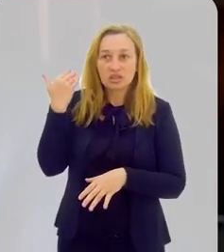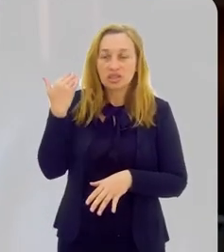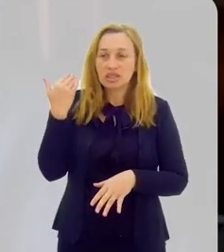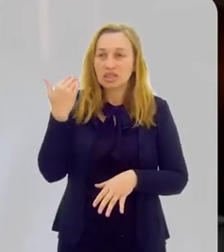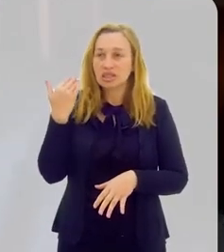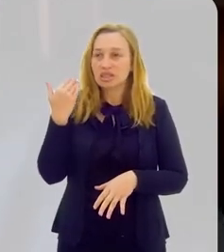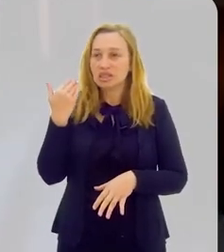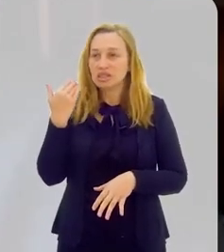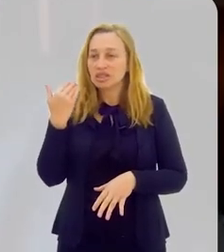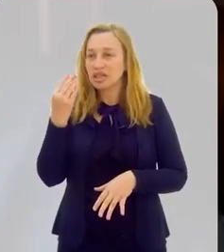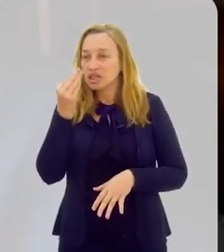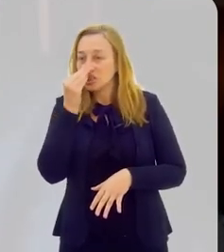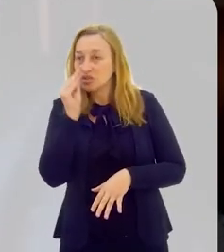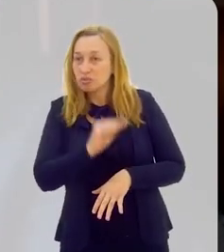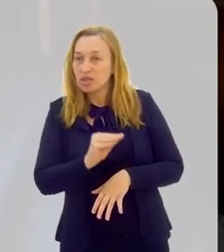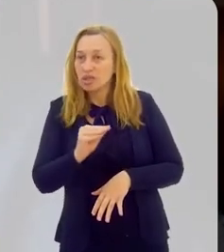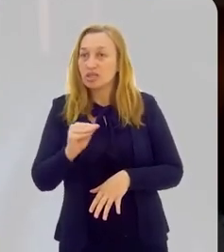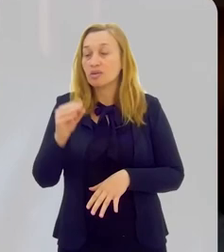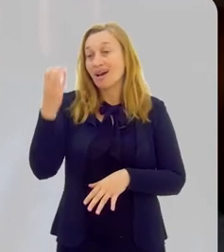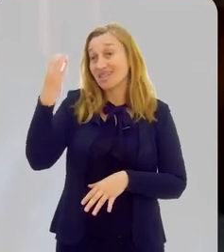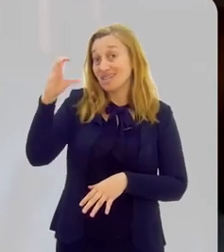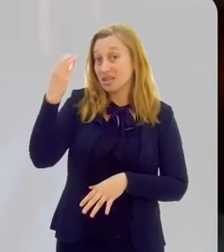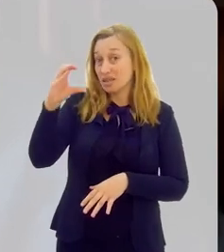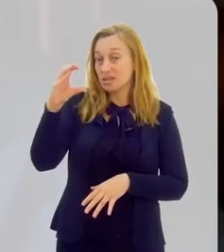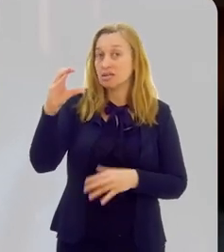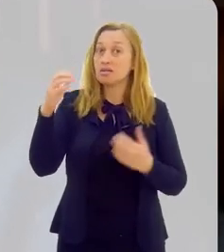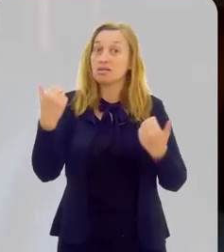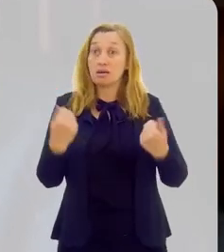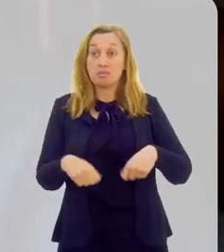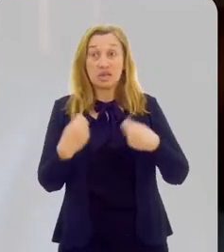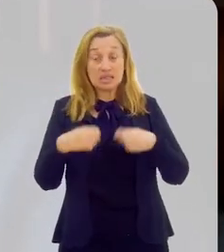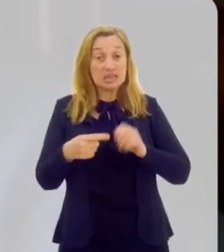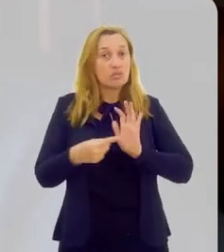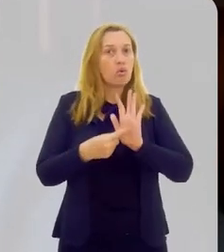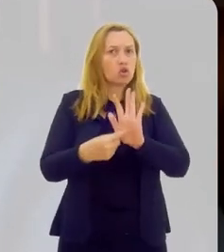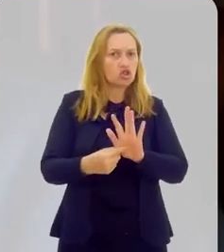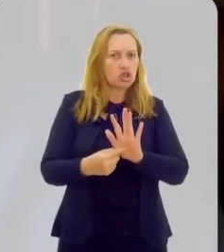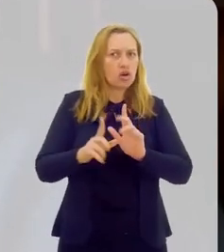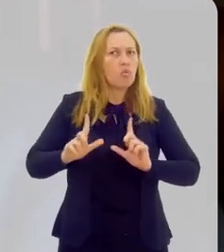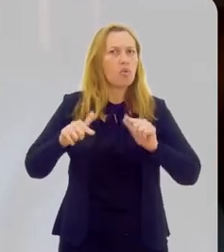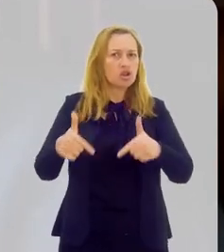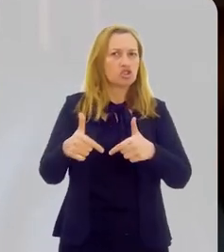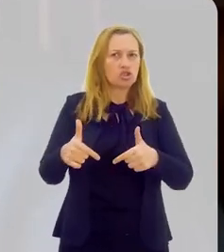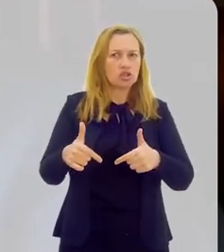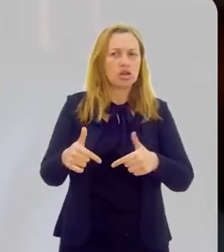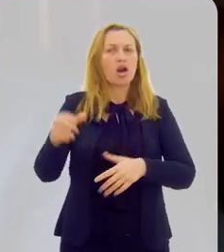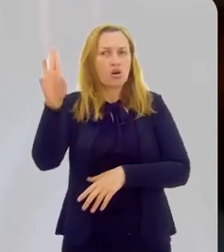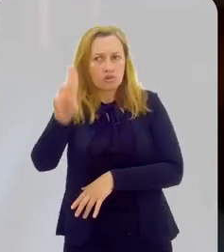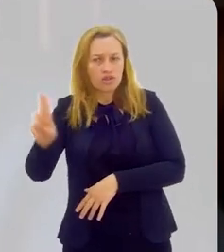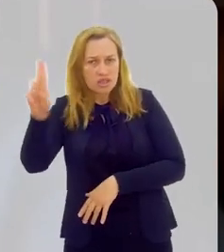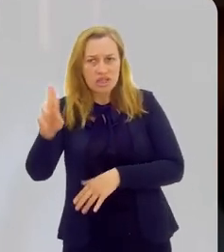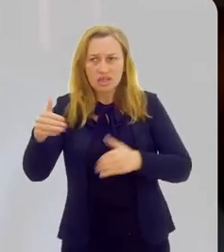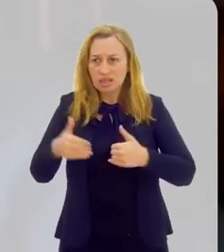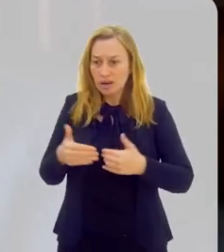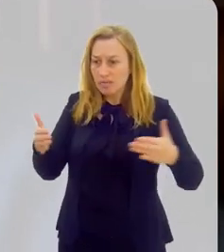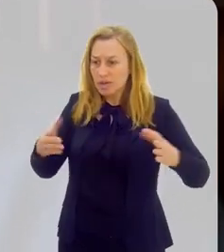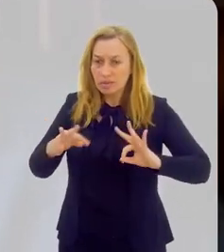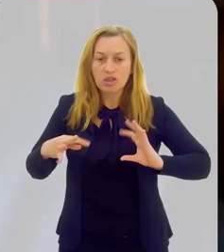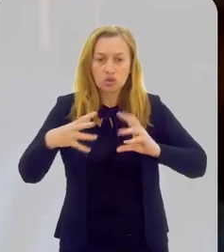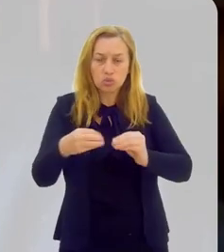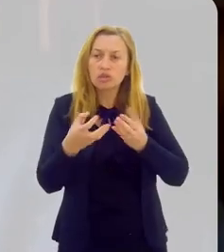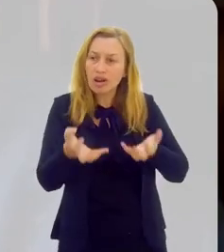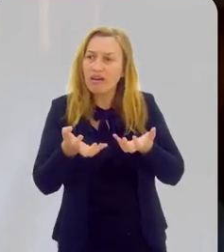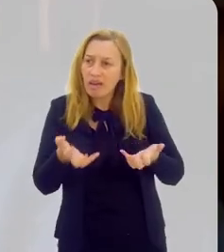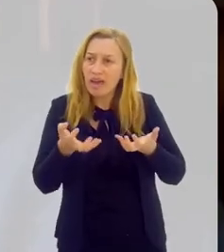trás, de um negacionismo à ciência, e esse negacionismo a gente precisa mostrar como ação. E a Universidade